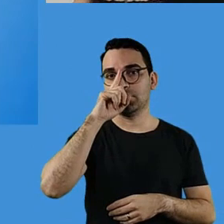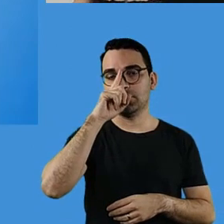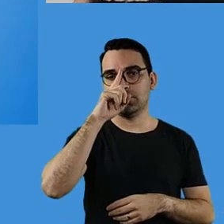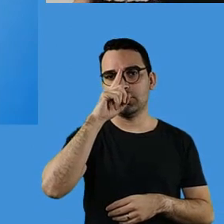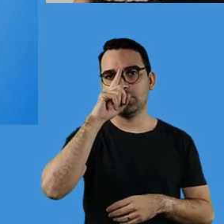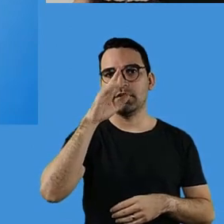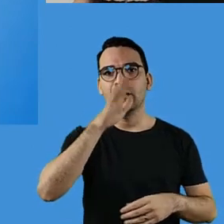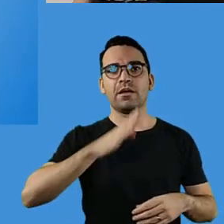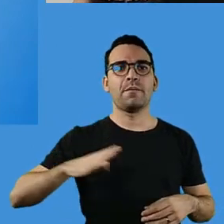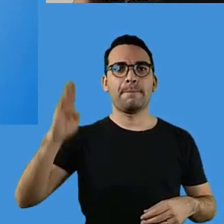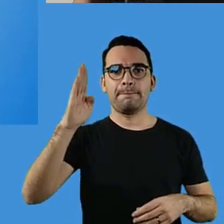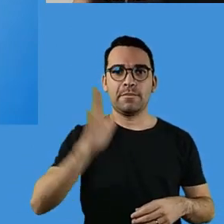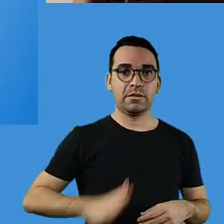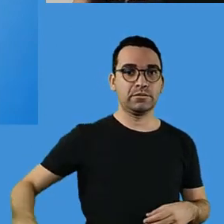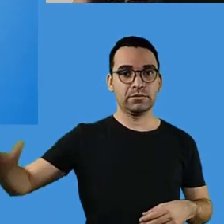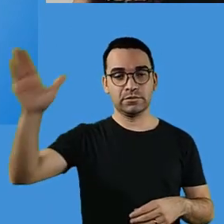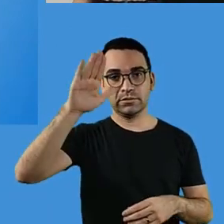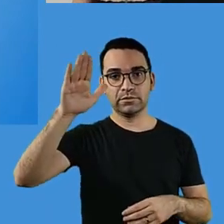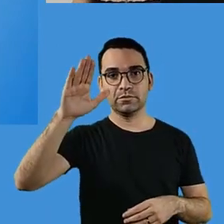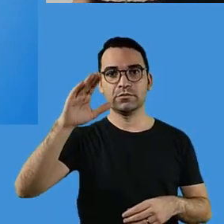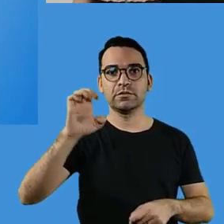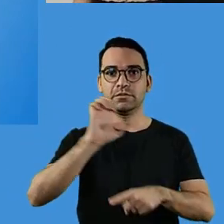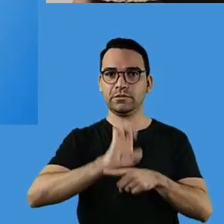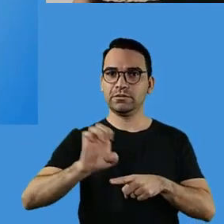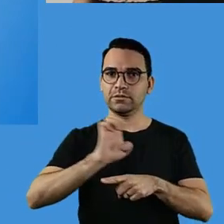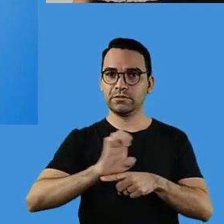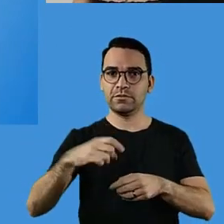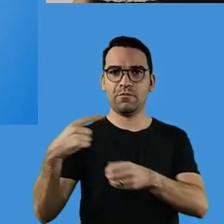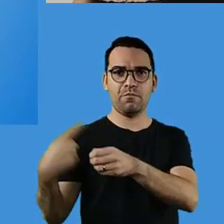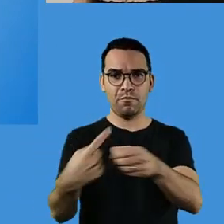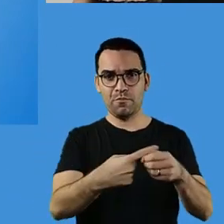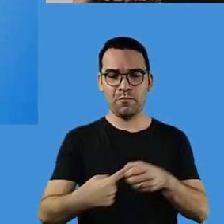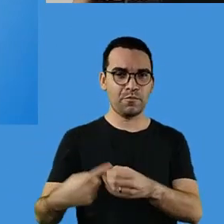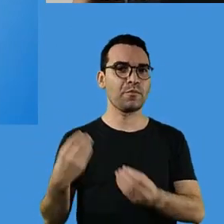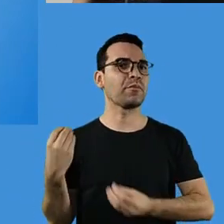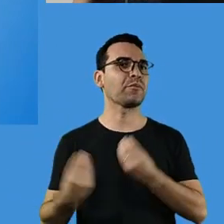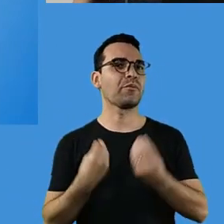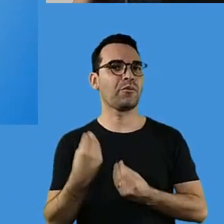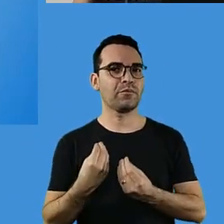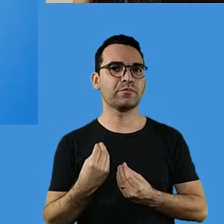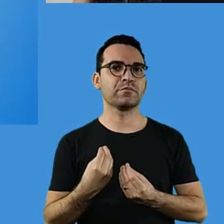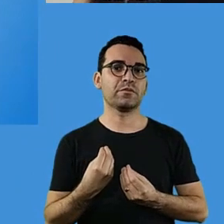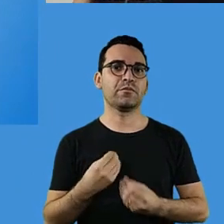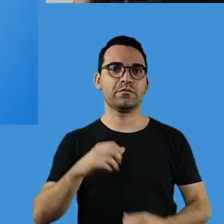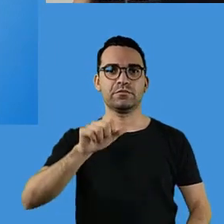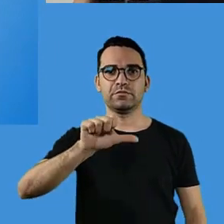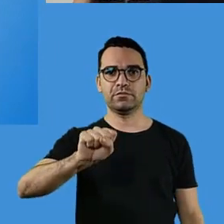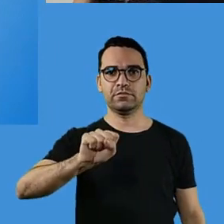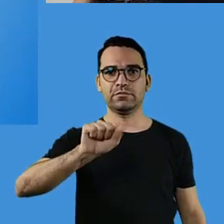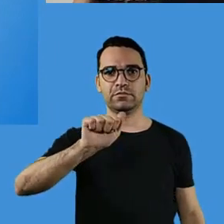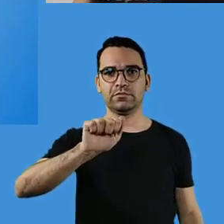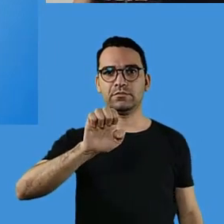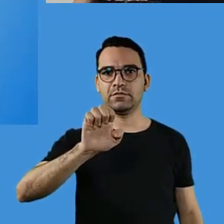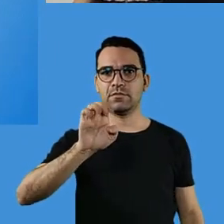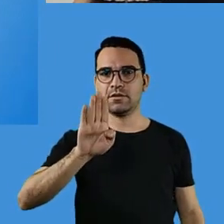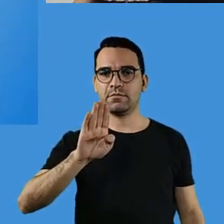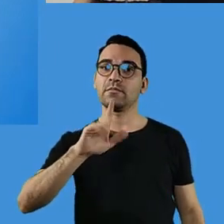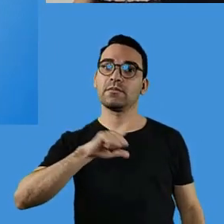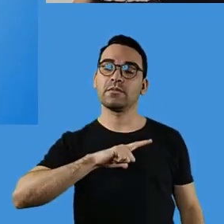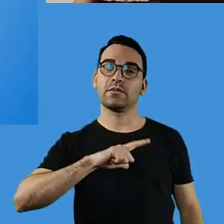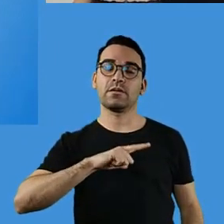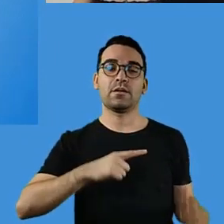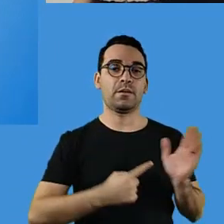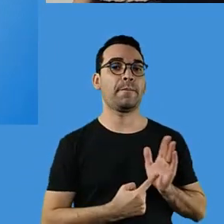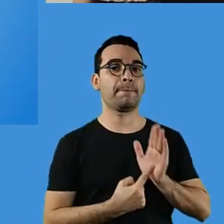alunos a nível de Brasil, a nível de Estado, a nível de município, de rede. E o Saeb, ele vai nos mostrar um pouco